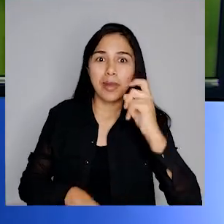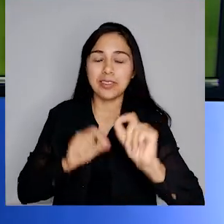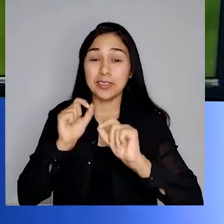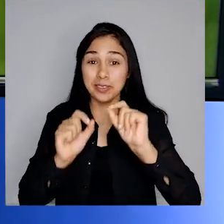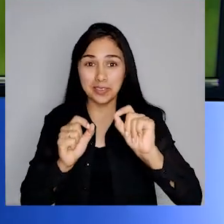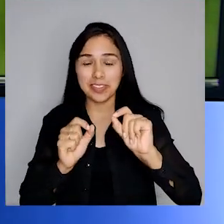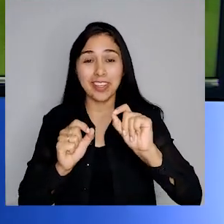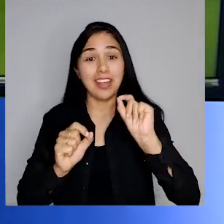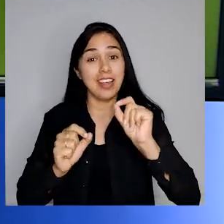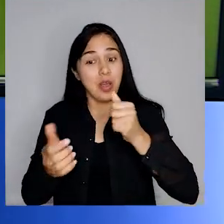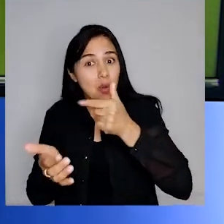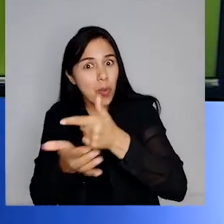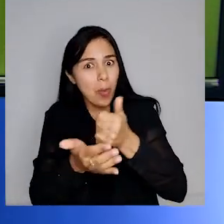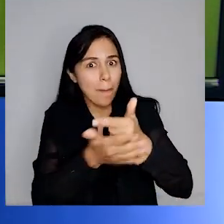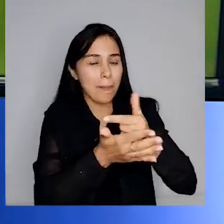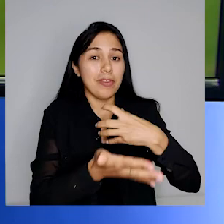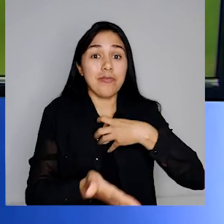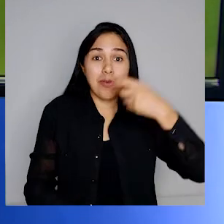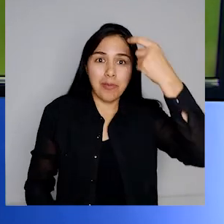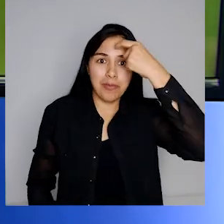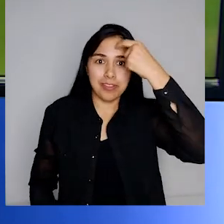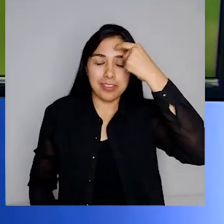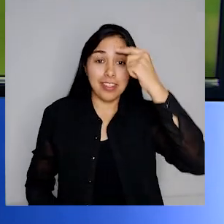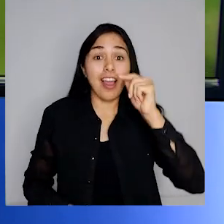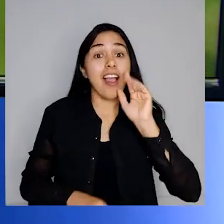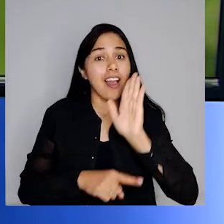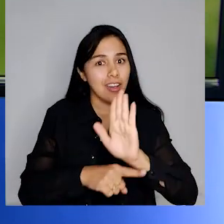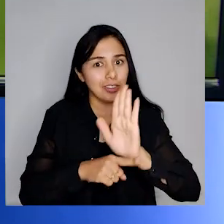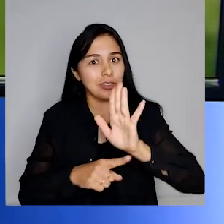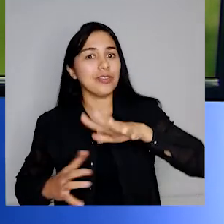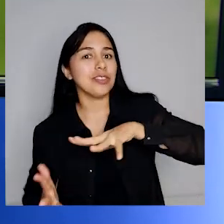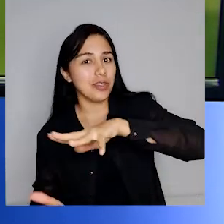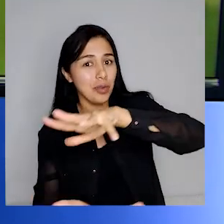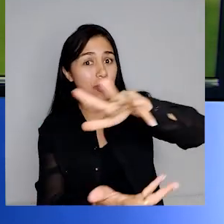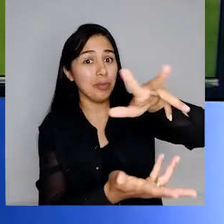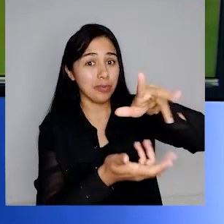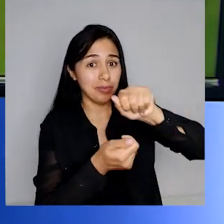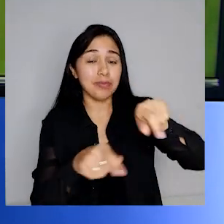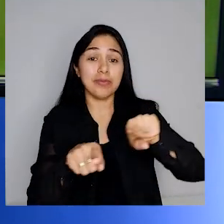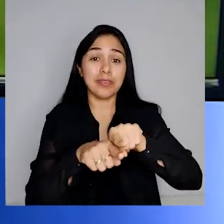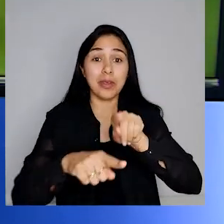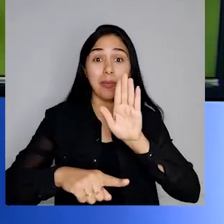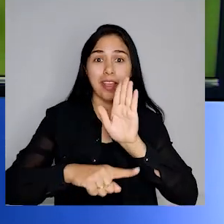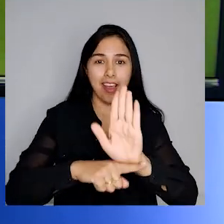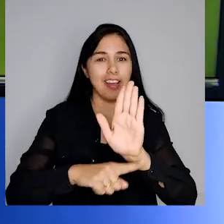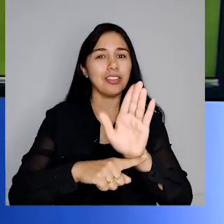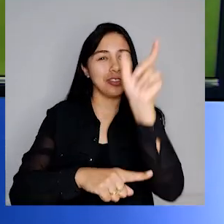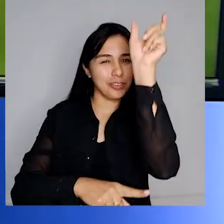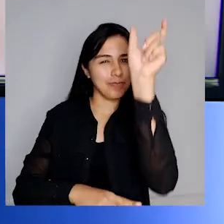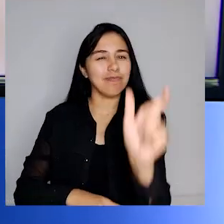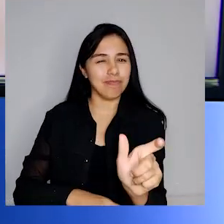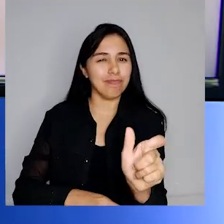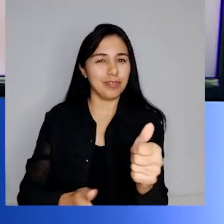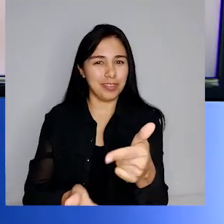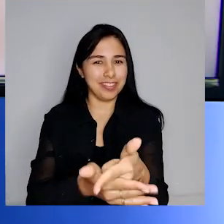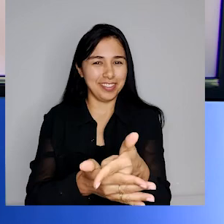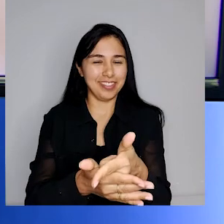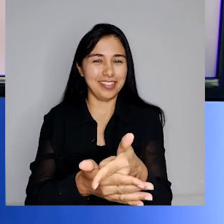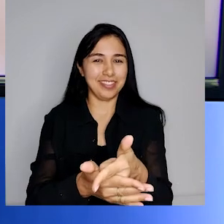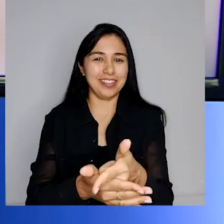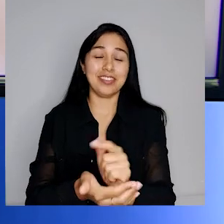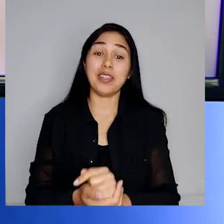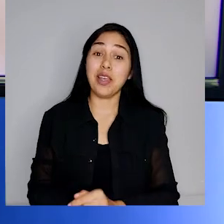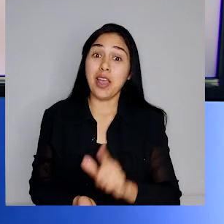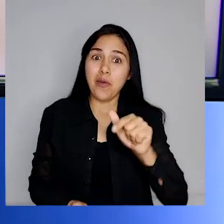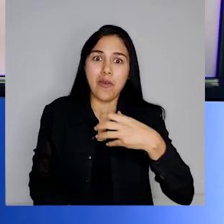do consumo consciente é que além de servir para o bem do planeta, também traz benefícios para o próprio consumidor. Além